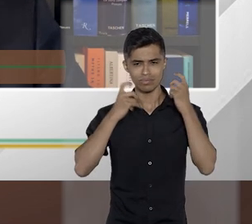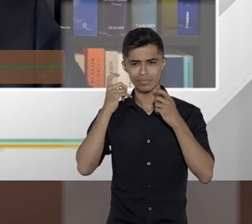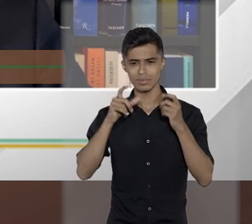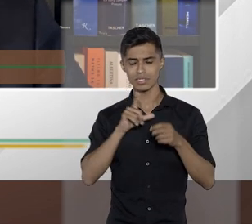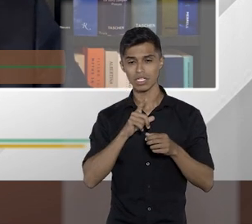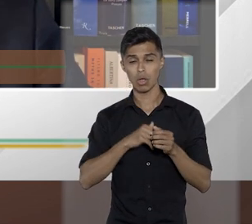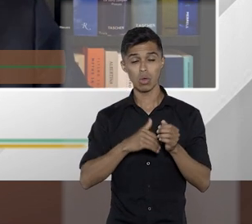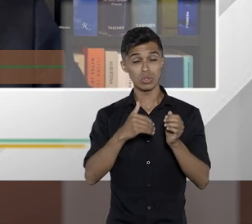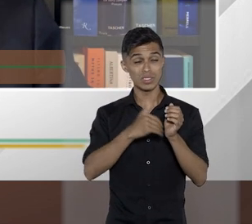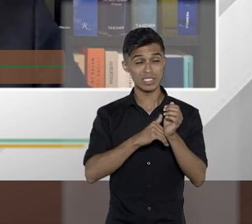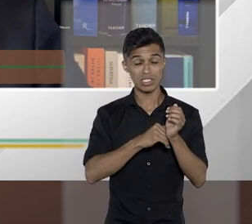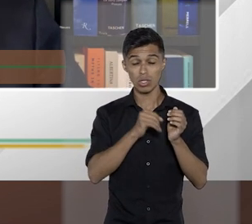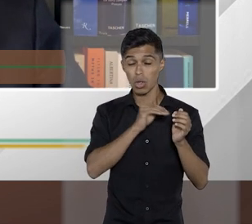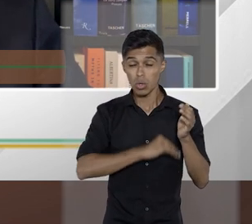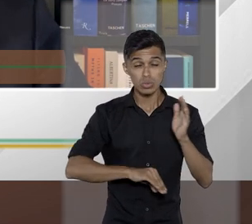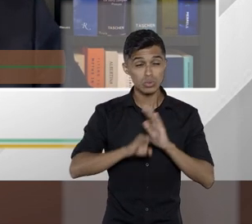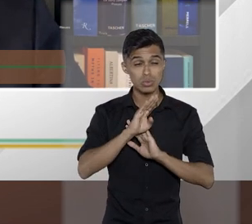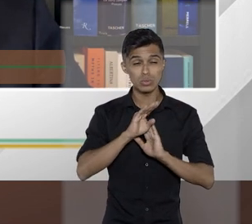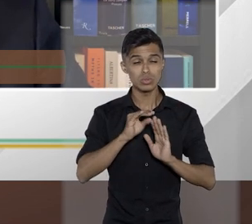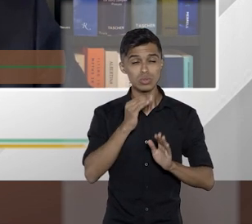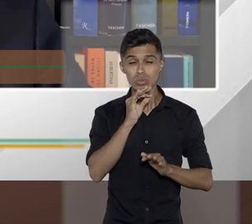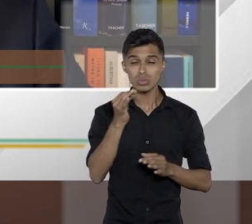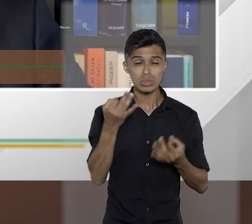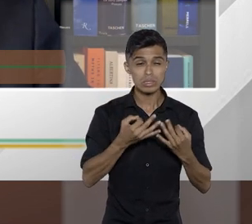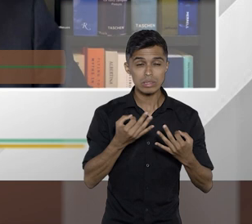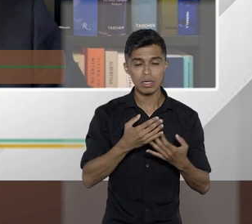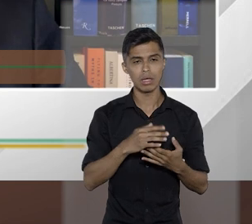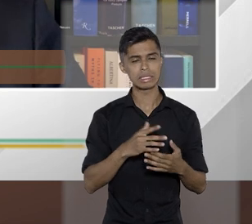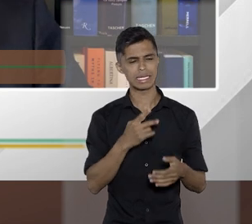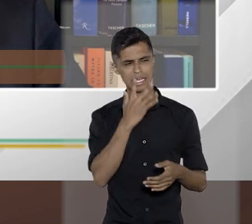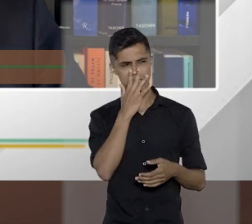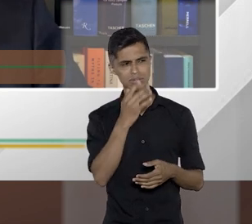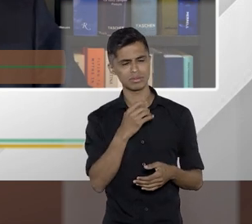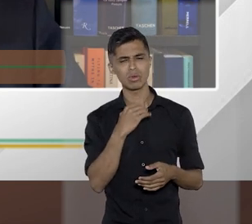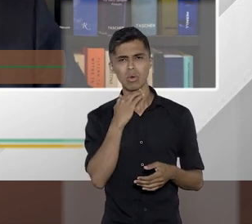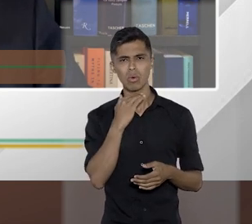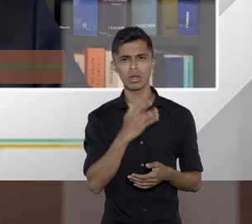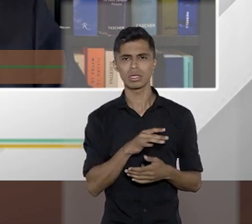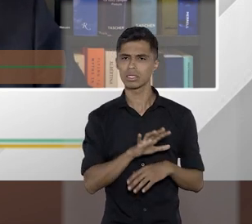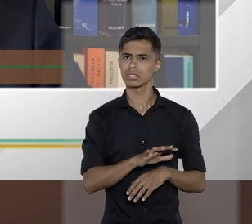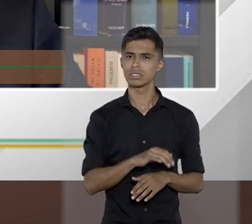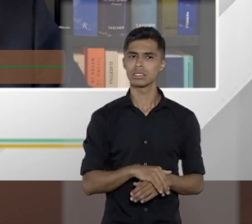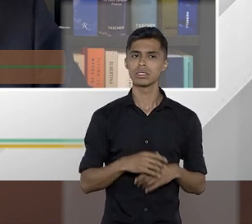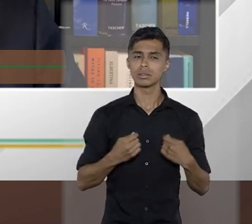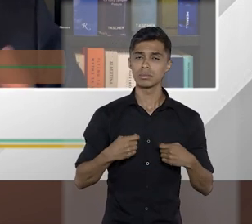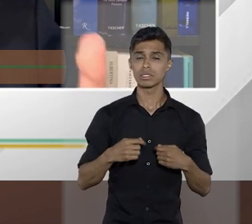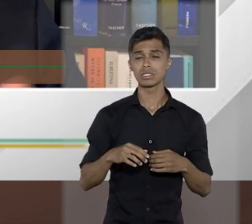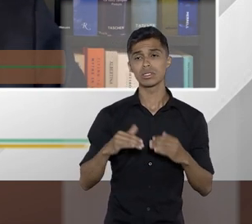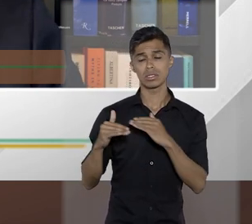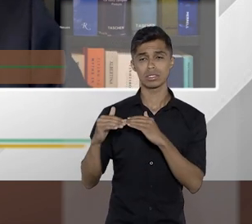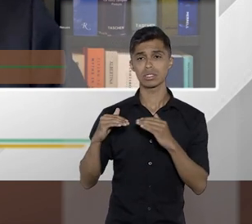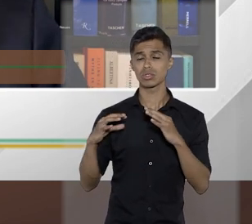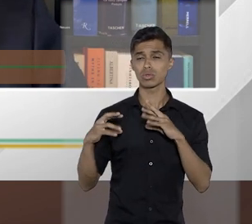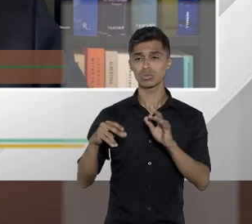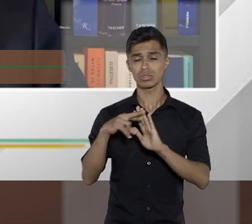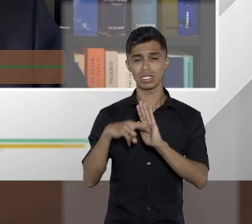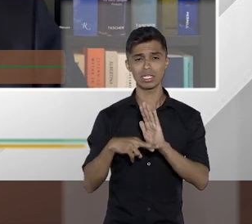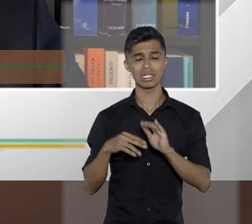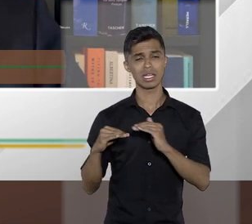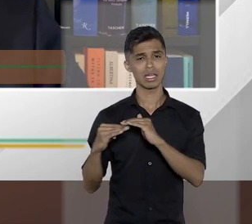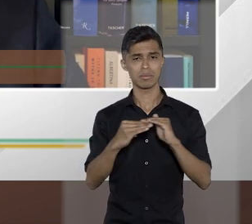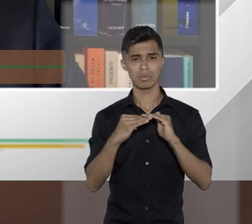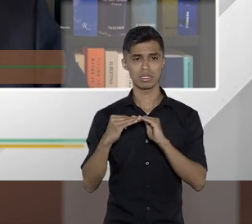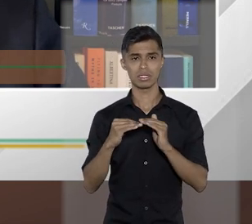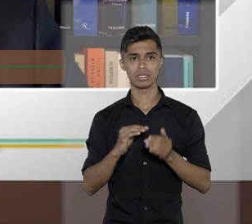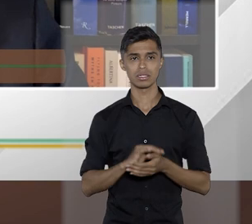a gente ter um sigilo absoluto sobre concessão de incentivos fiscais e uma não padronização desses incentivos fiscais também como ponto adicional,